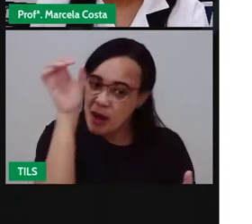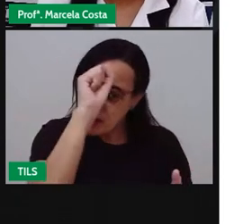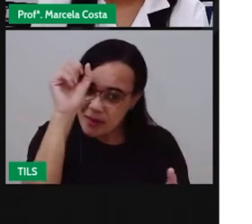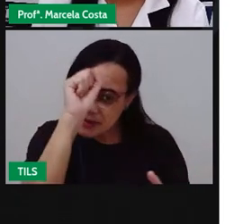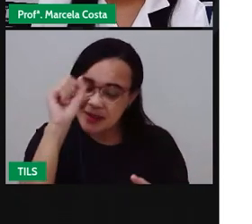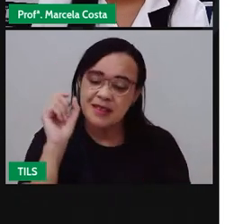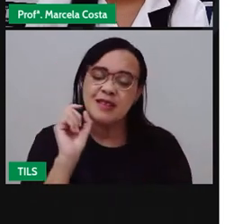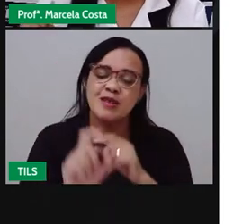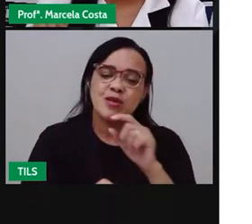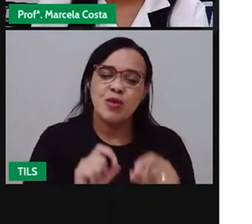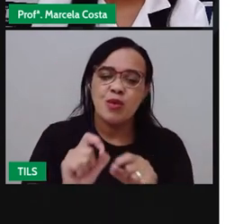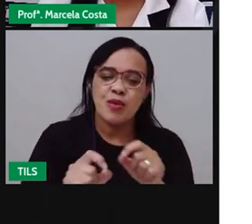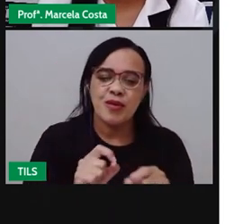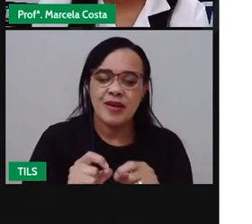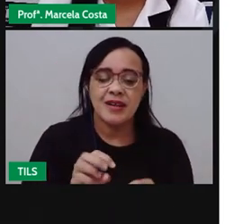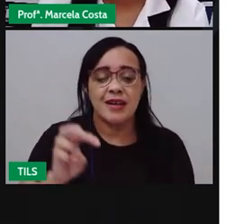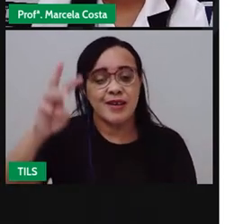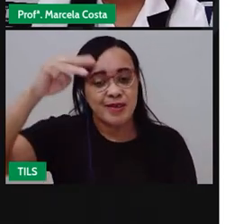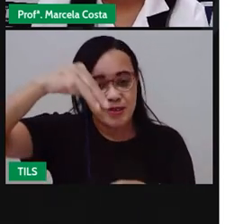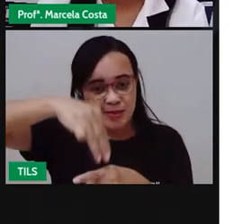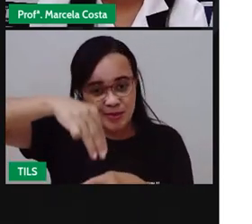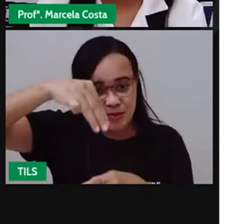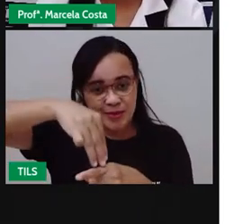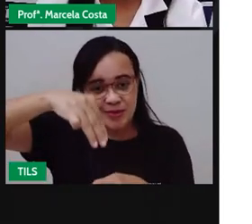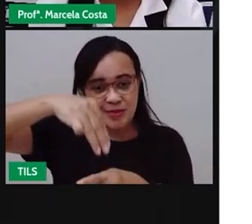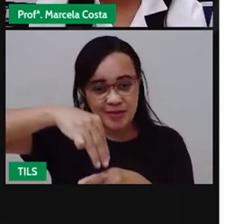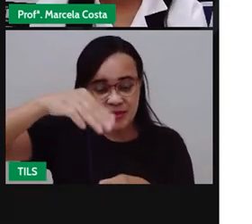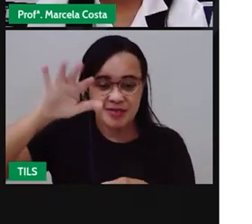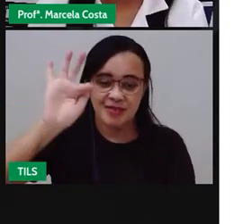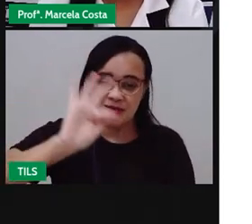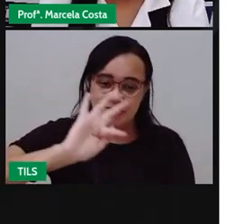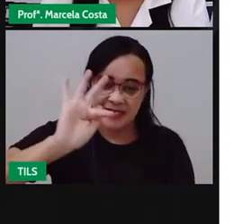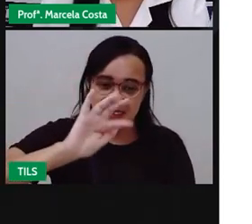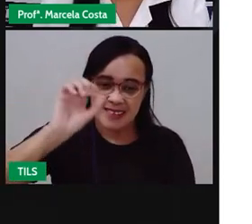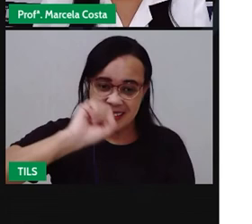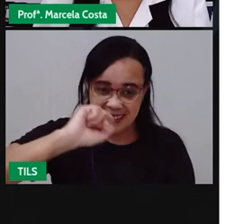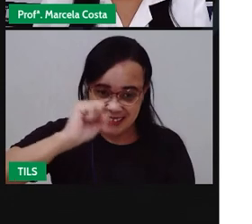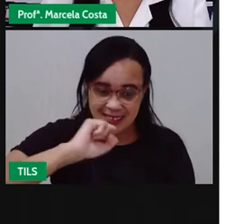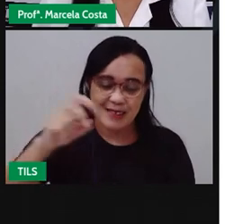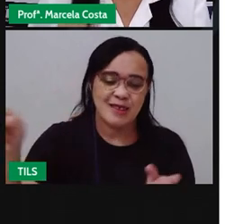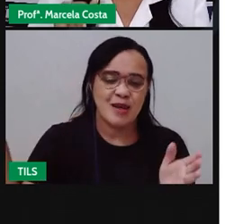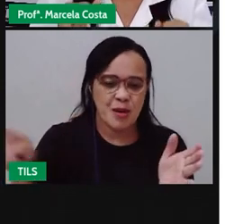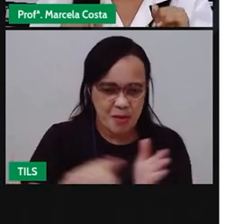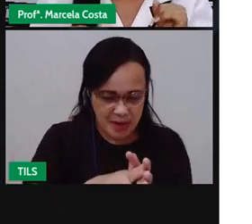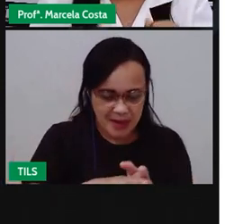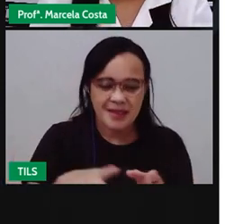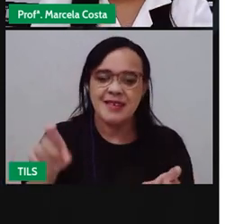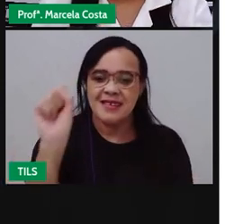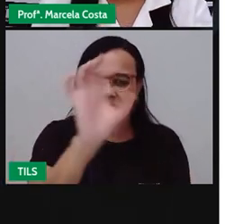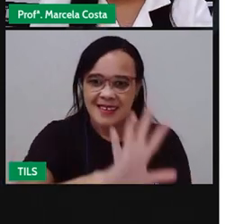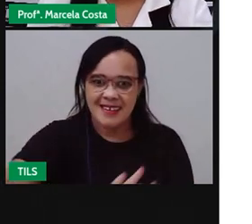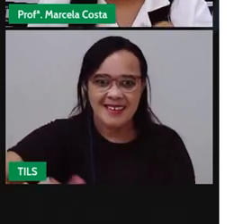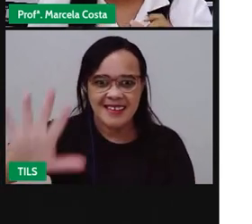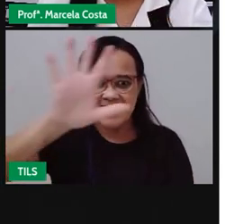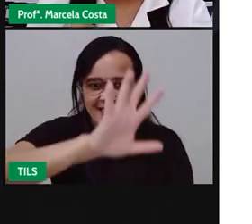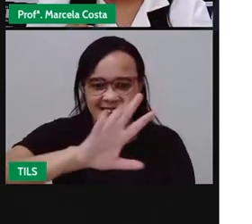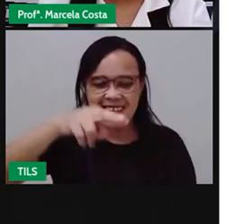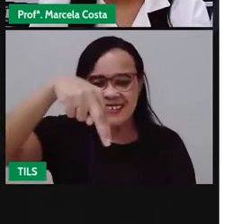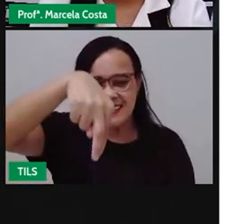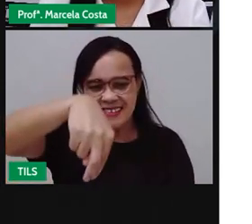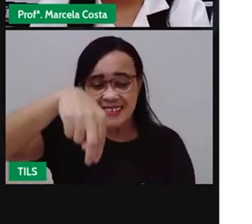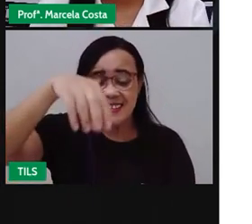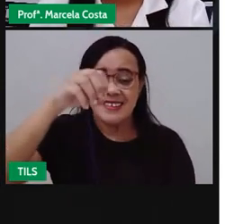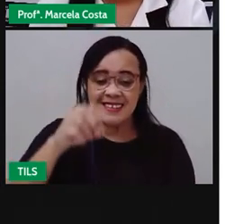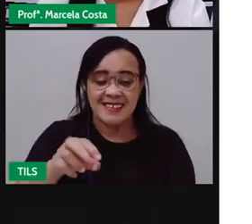município de Feira de Santana está no estado da Bahia e faz parte da região Nordeste. A gente aprendeu a usar um